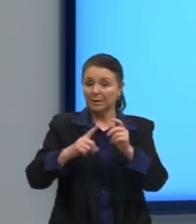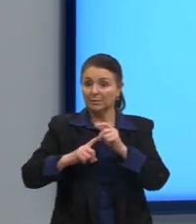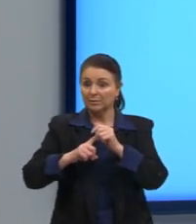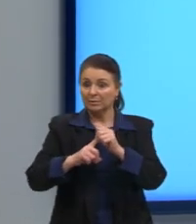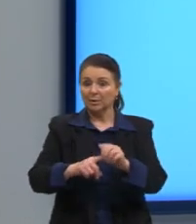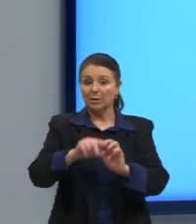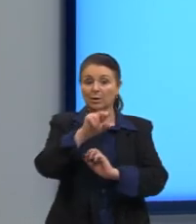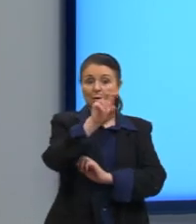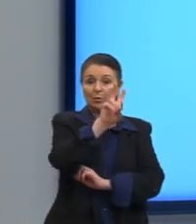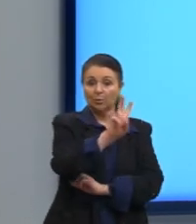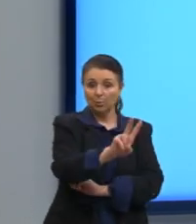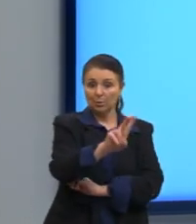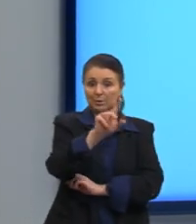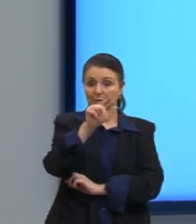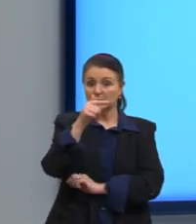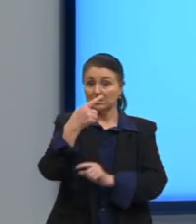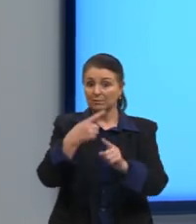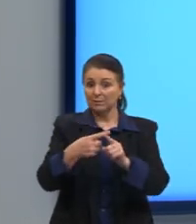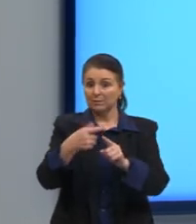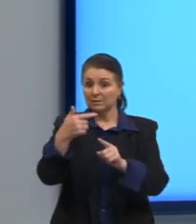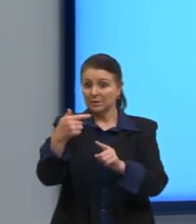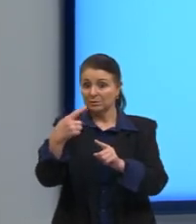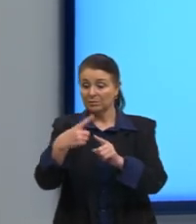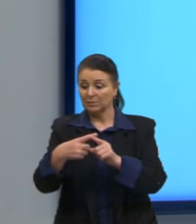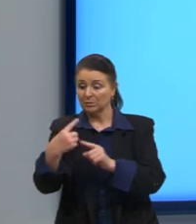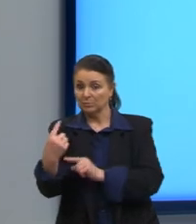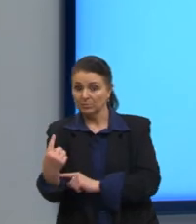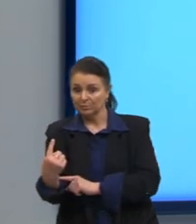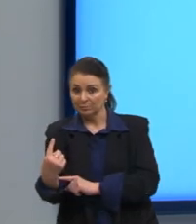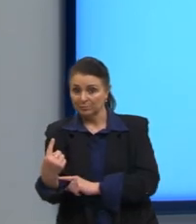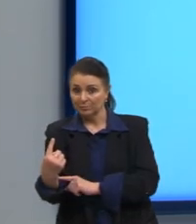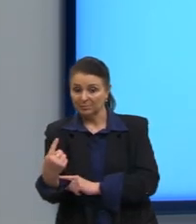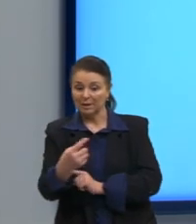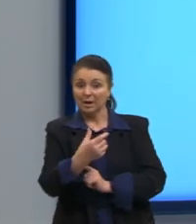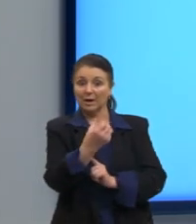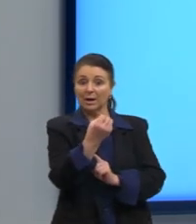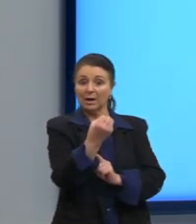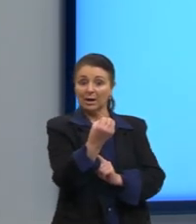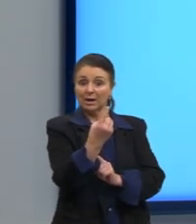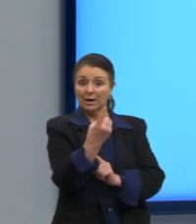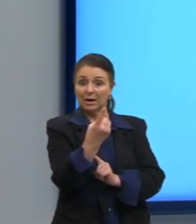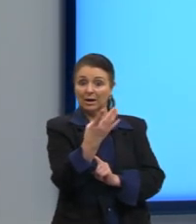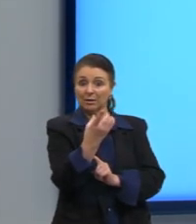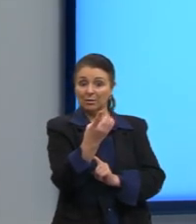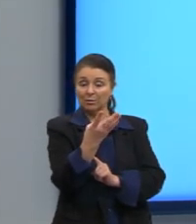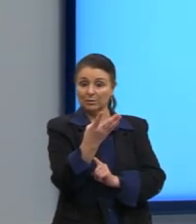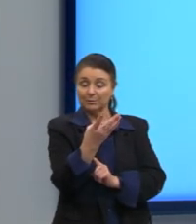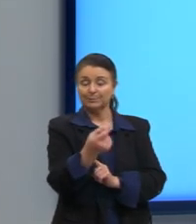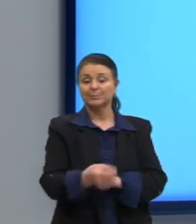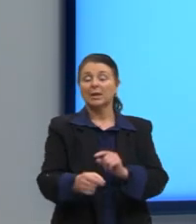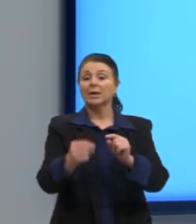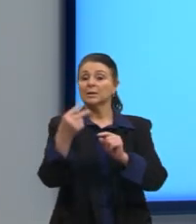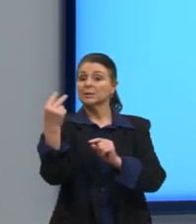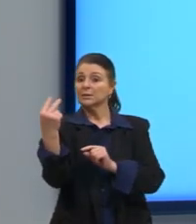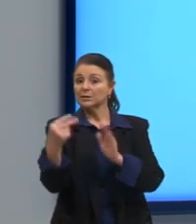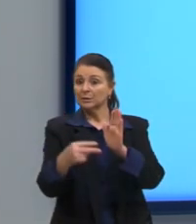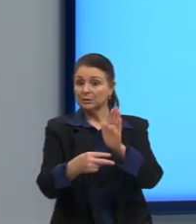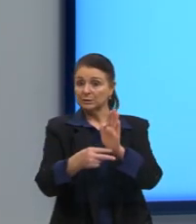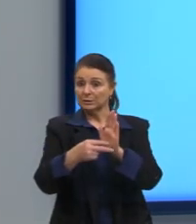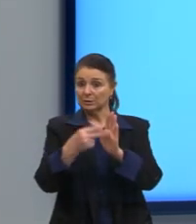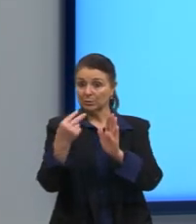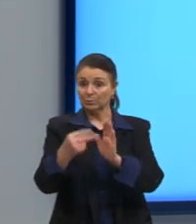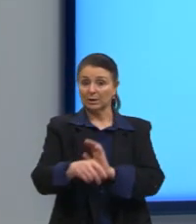nós teríamos 2 vezes 7 vezes 1, que é igual a 14. A segunda diagonal principal,